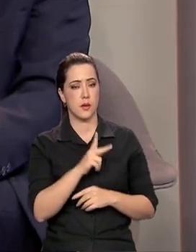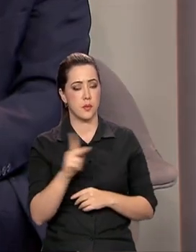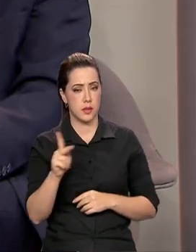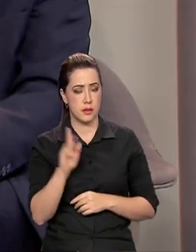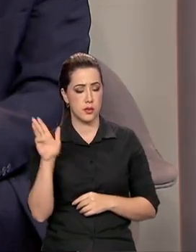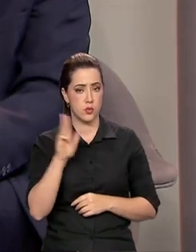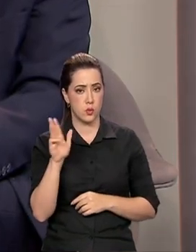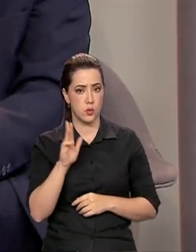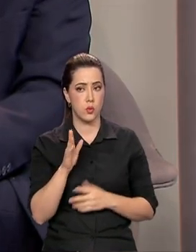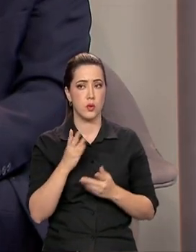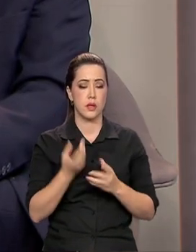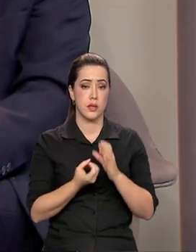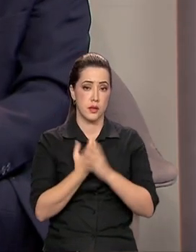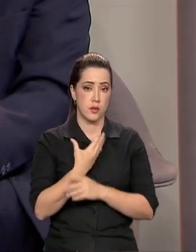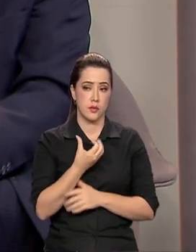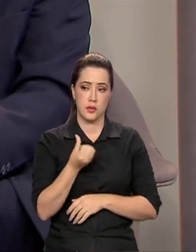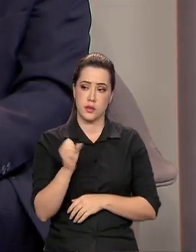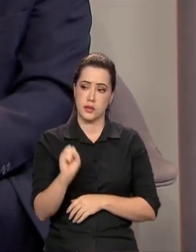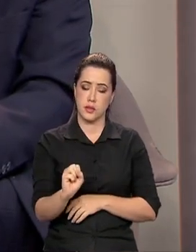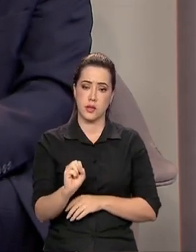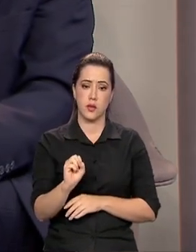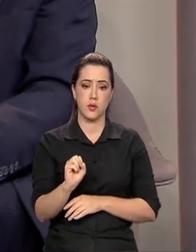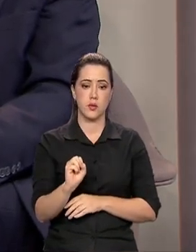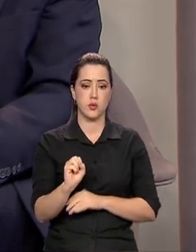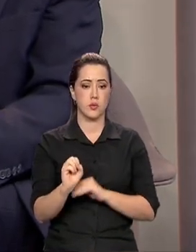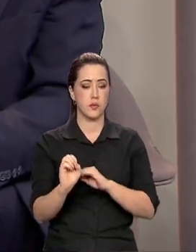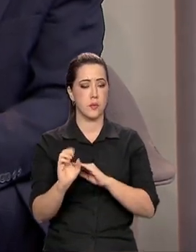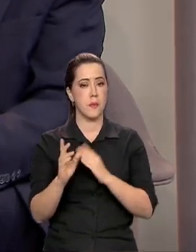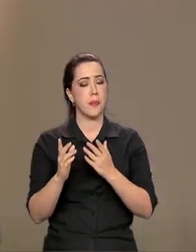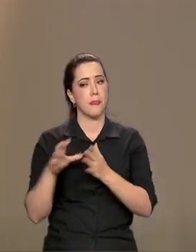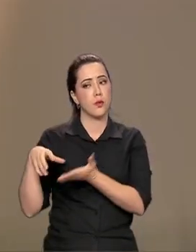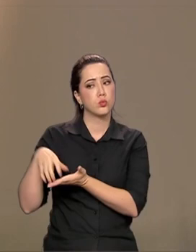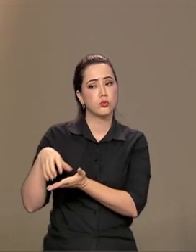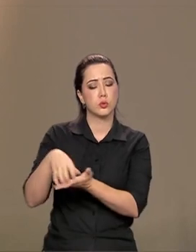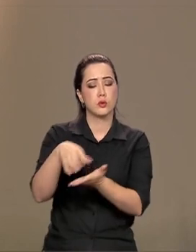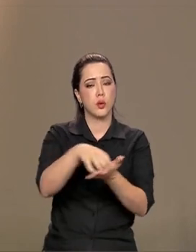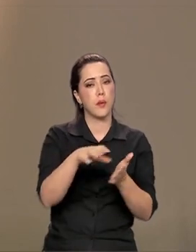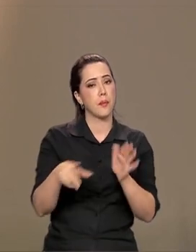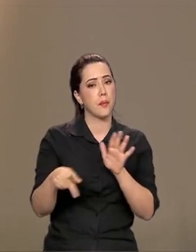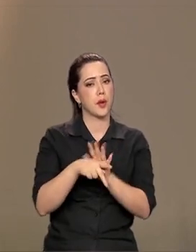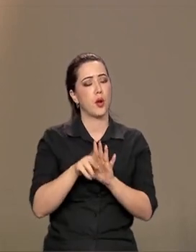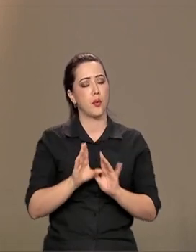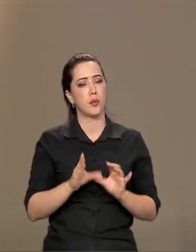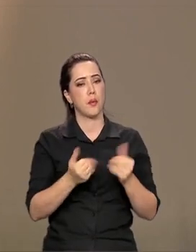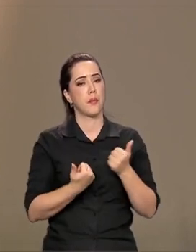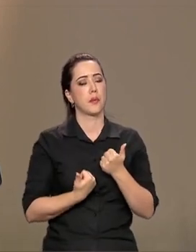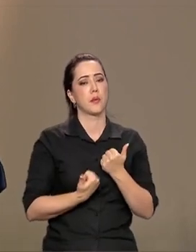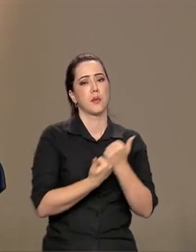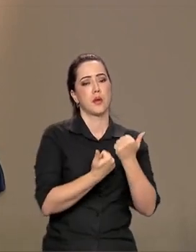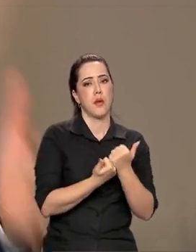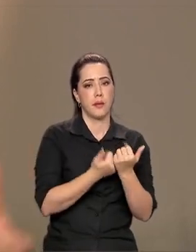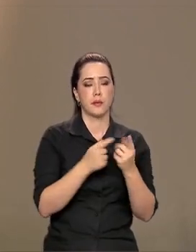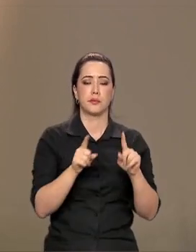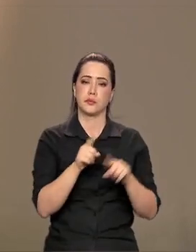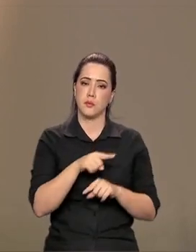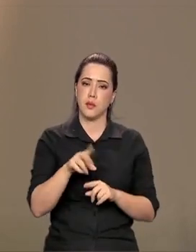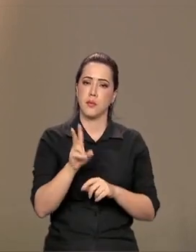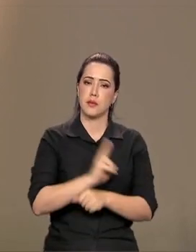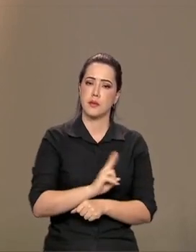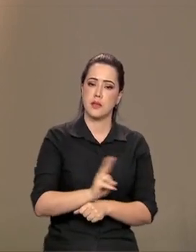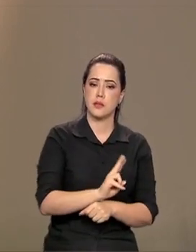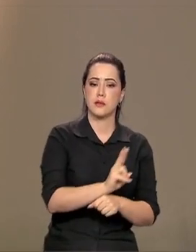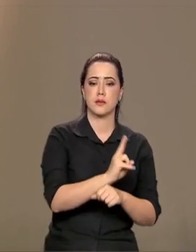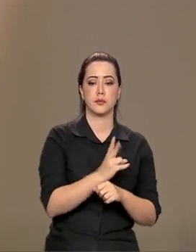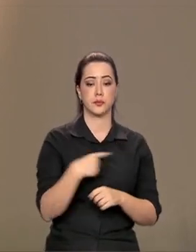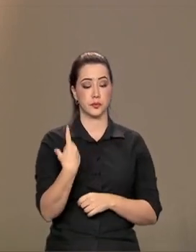onde 68 entidades que têm representação nacional compõem o conselho para assessorar, para fiscalizar